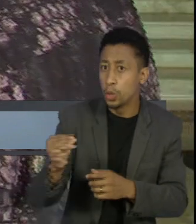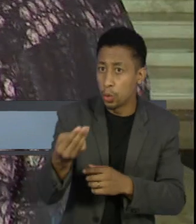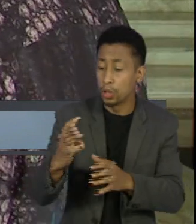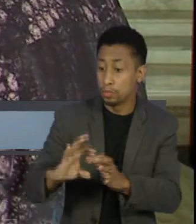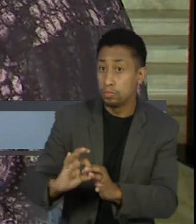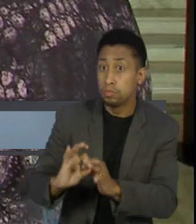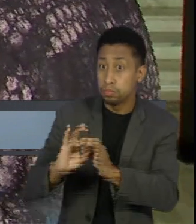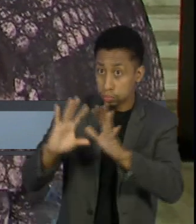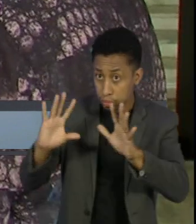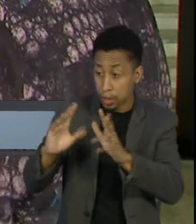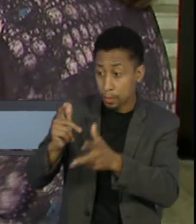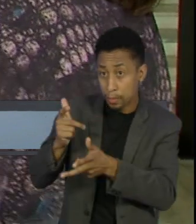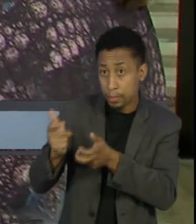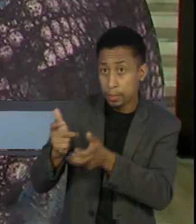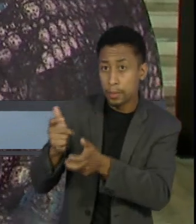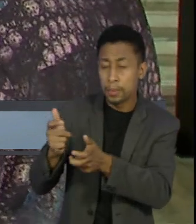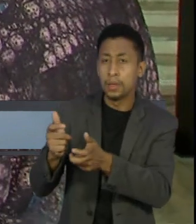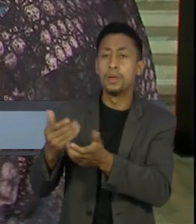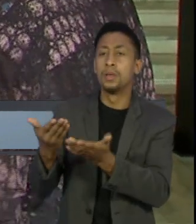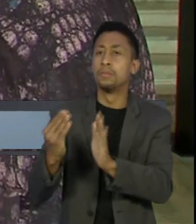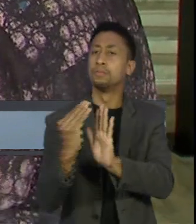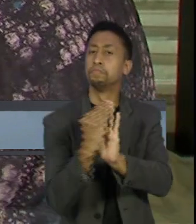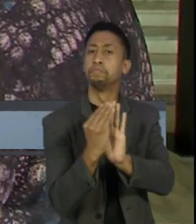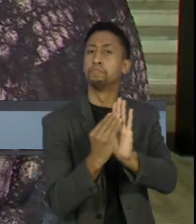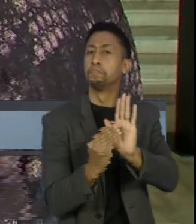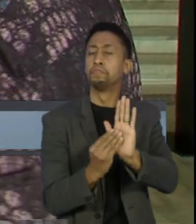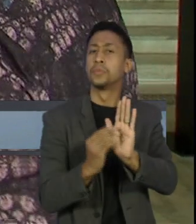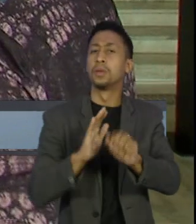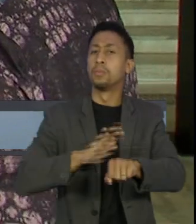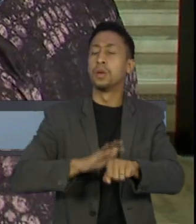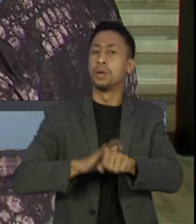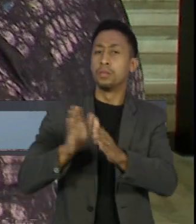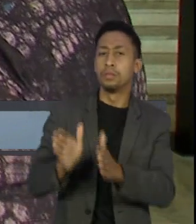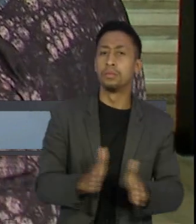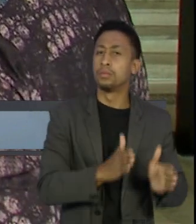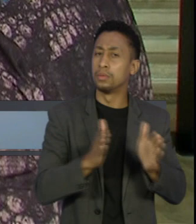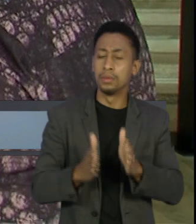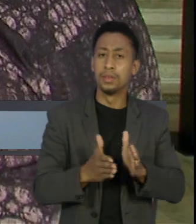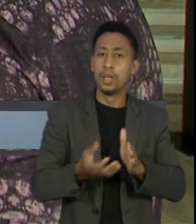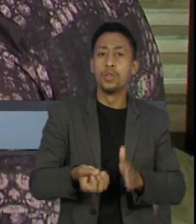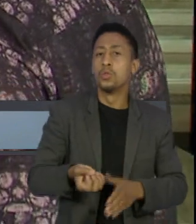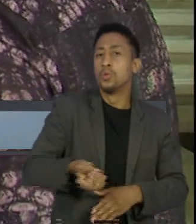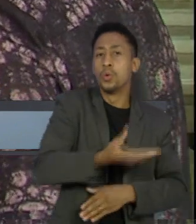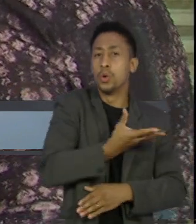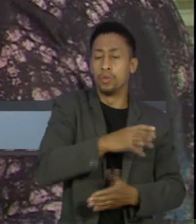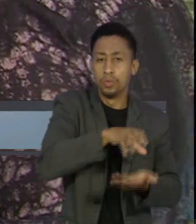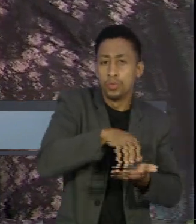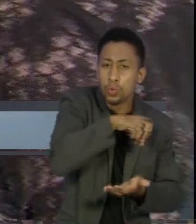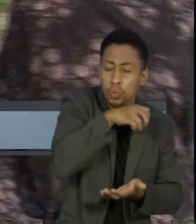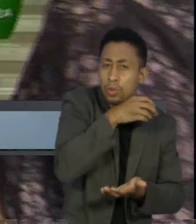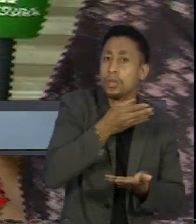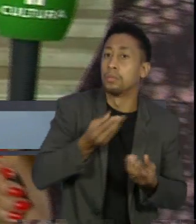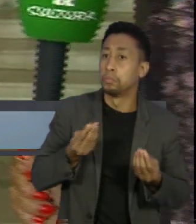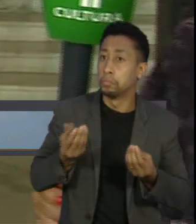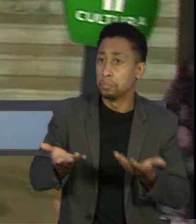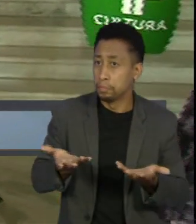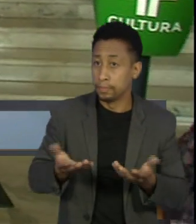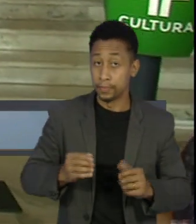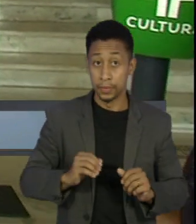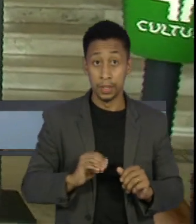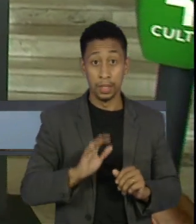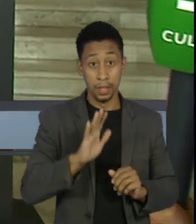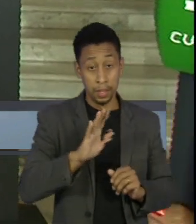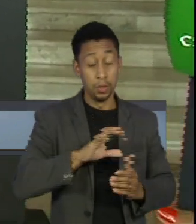aprovadas, qual é o cronograma de fabricação das doses no Instituto Butantan? O Butantan tem agora